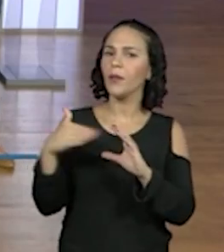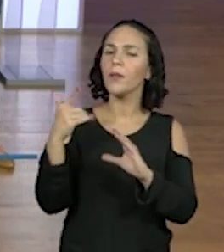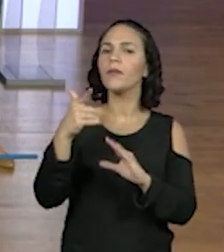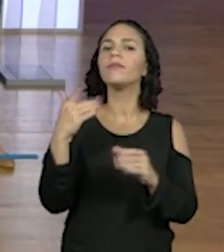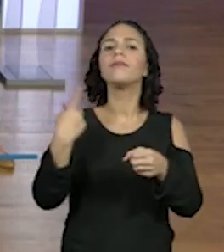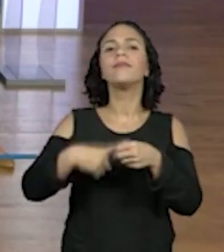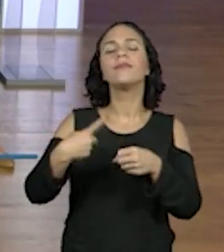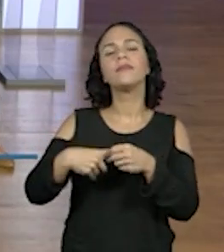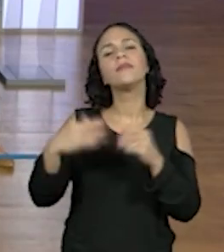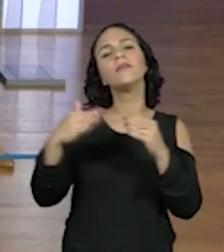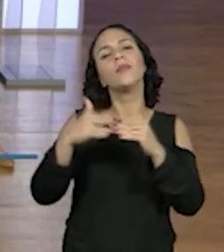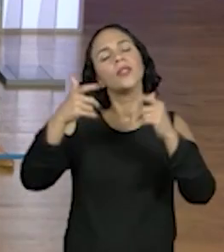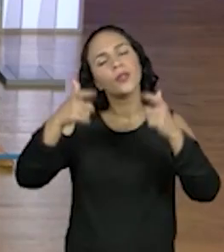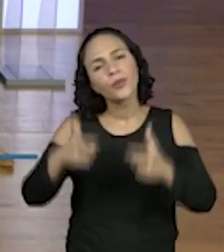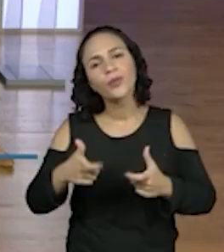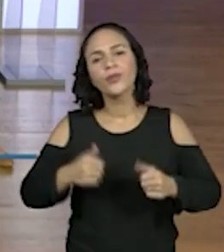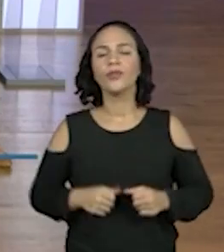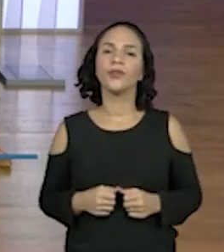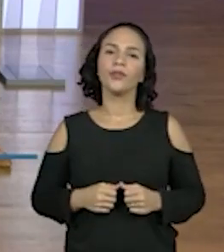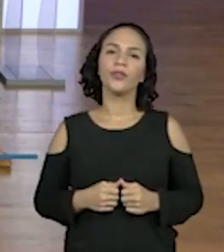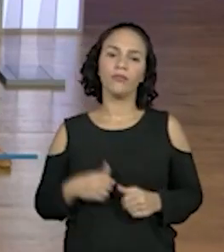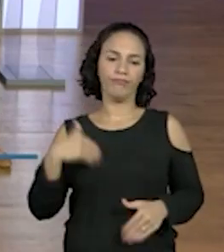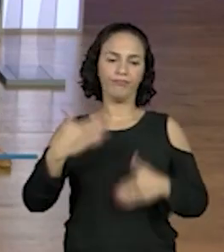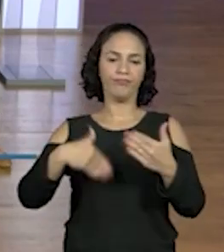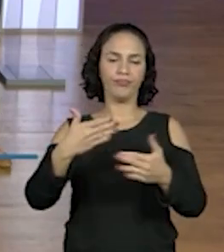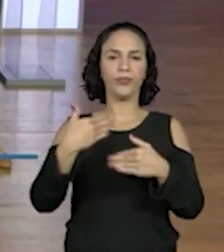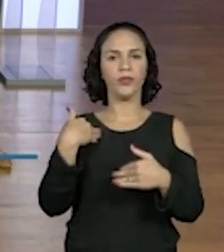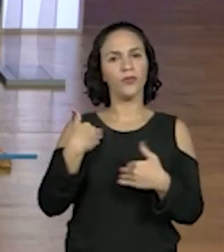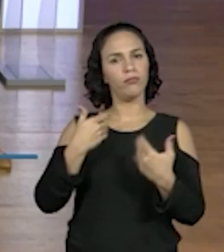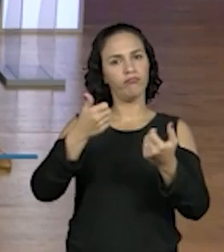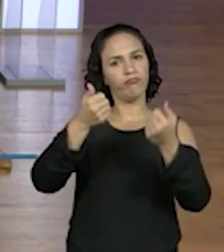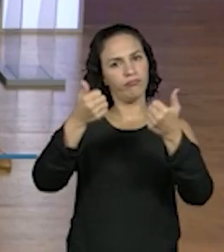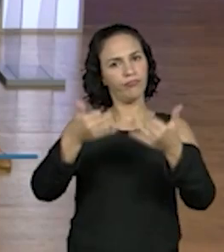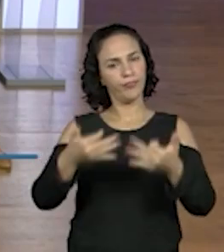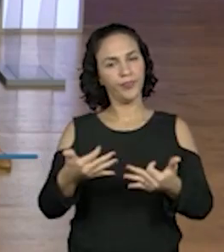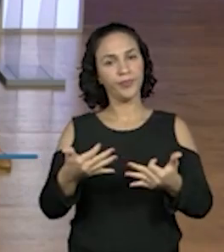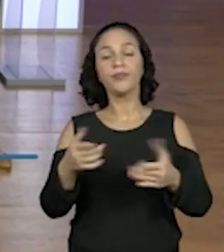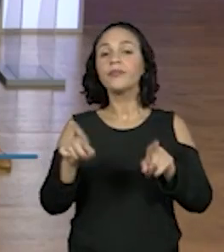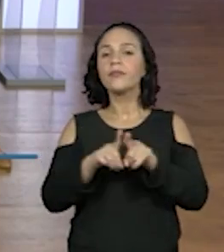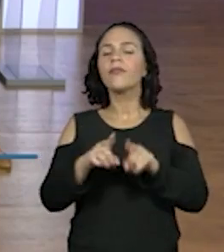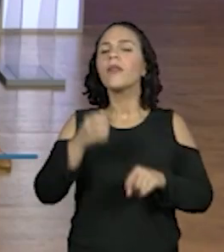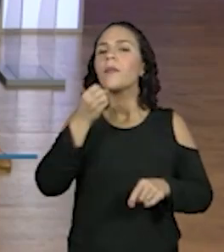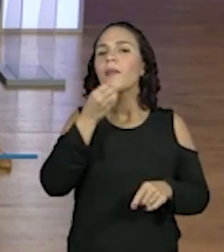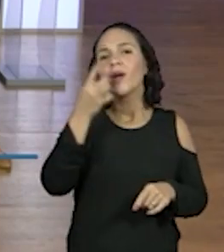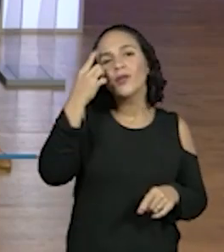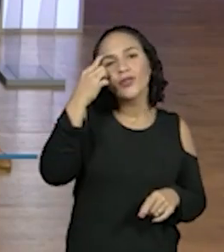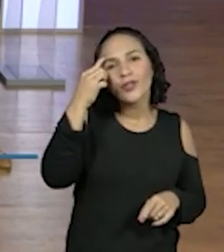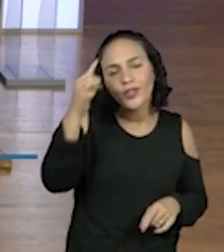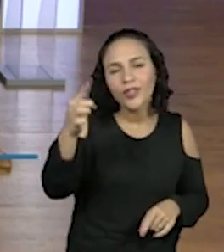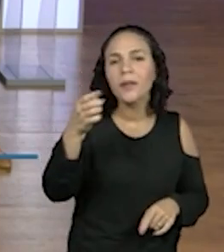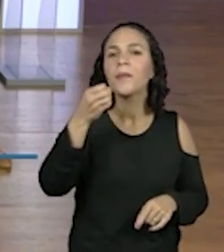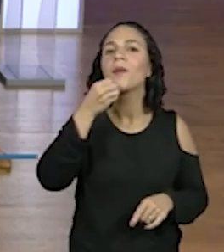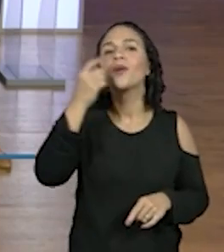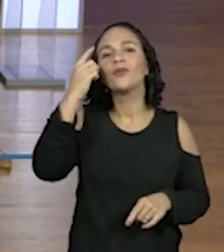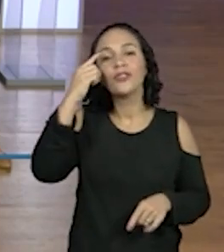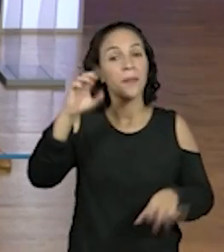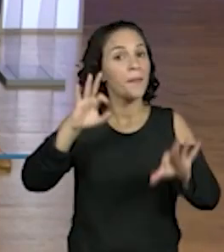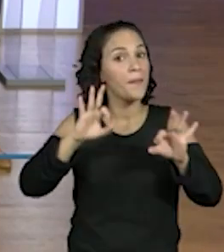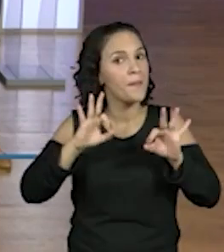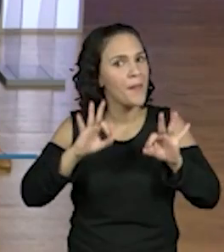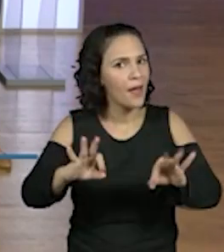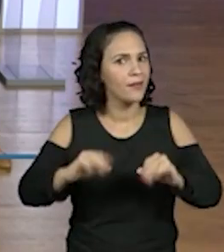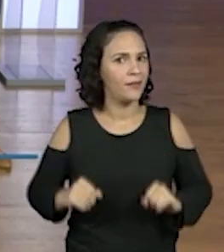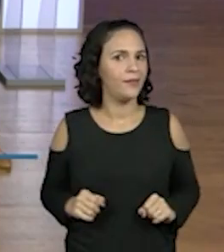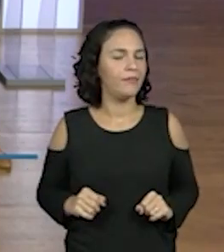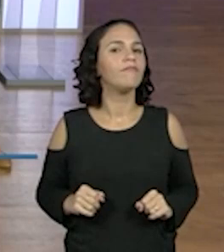cidade e a gente vai falando aqui no decorrer da aula, não é? E o bom dia aí, bom dia, bom dia mesmo, né? Começa a